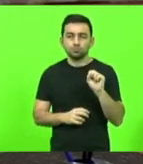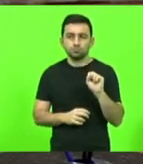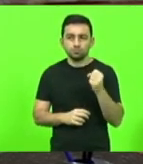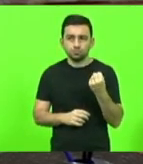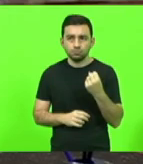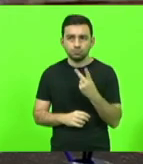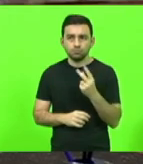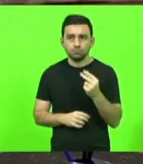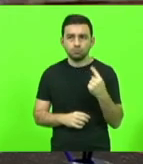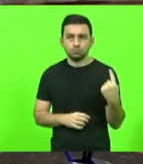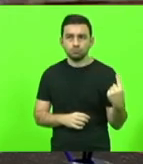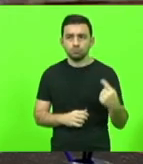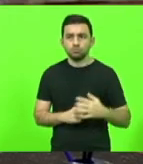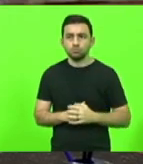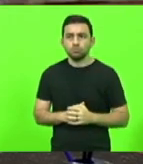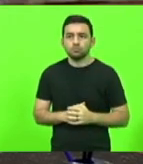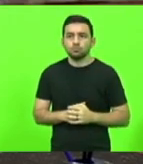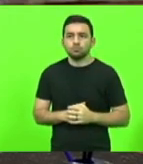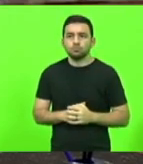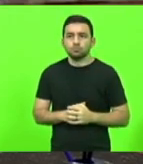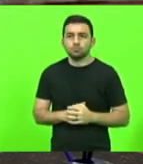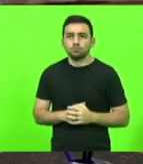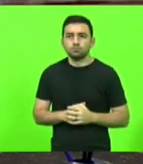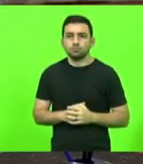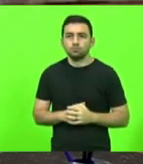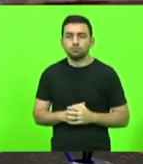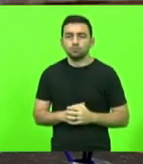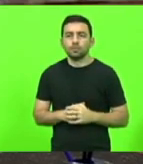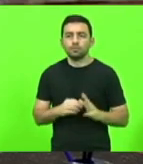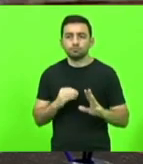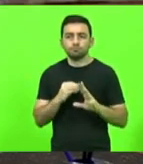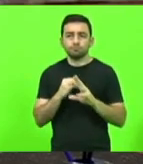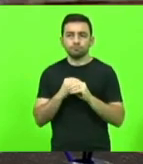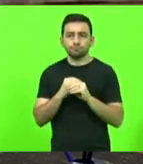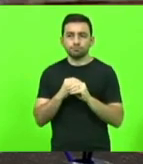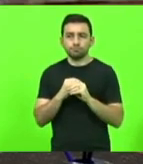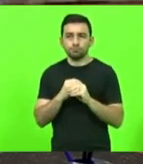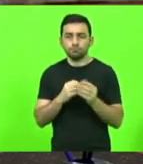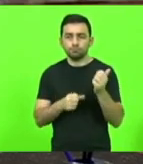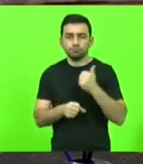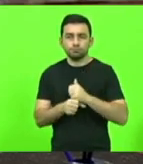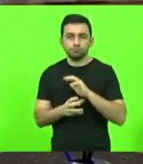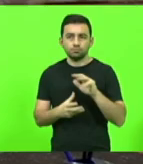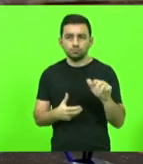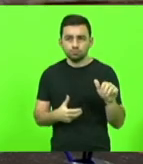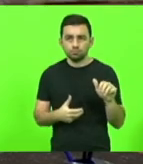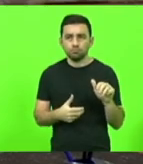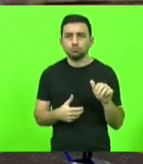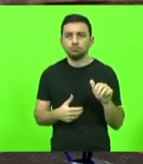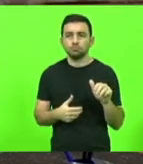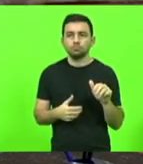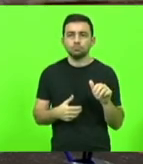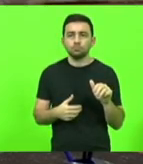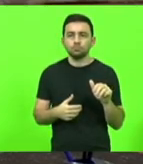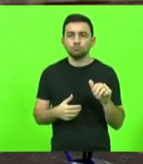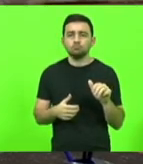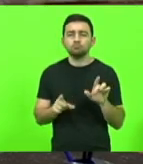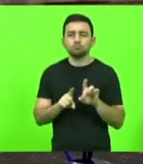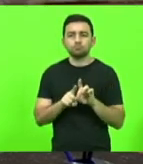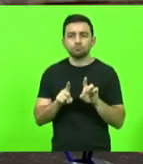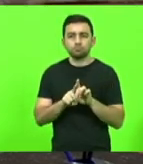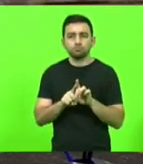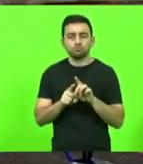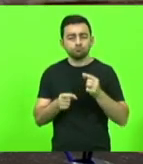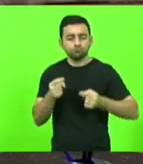2021, com emenda substitutiva global. Ainda submetido à